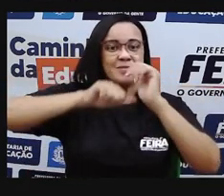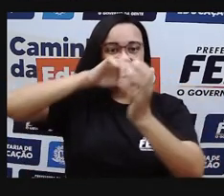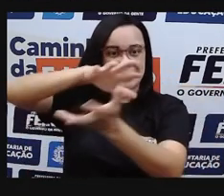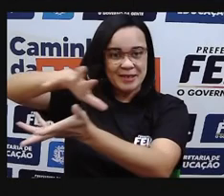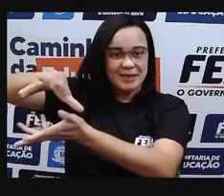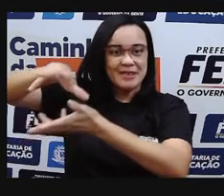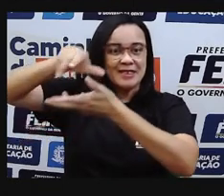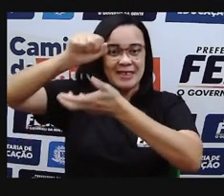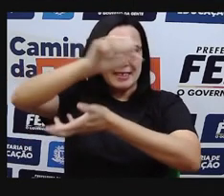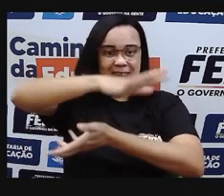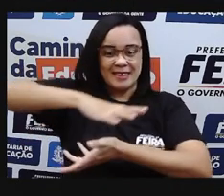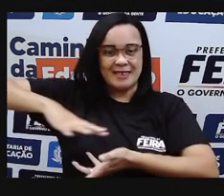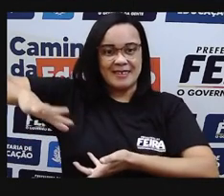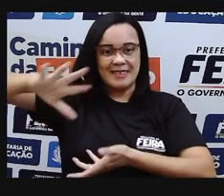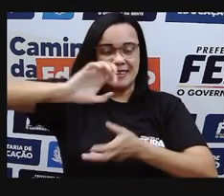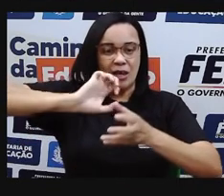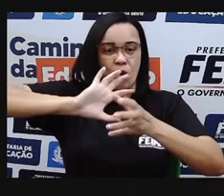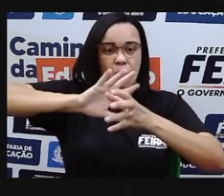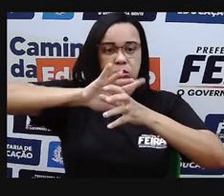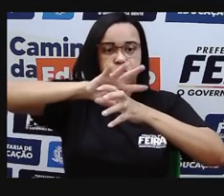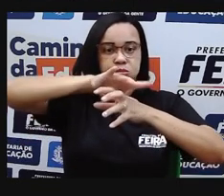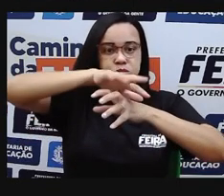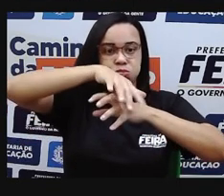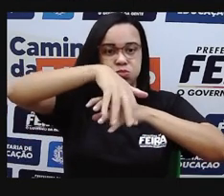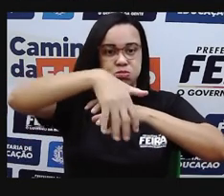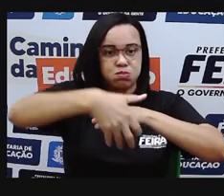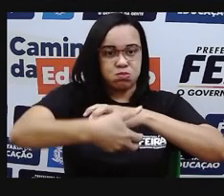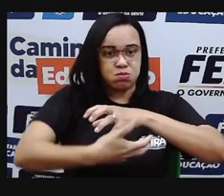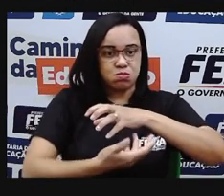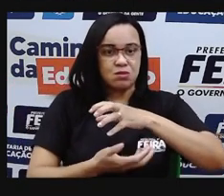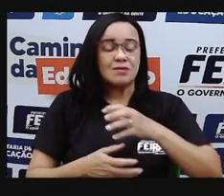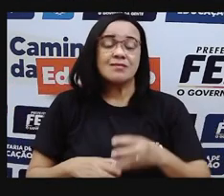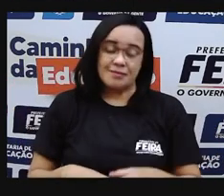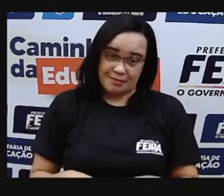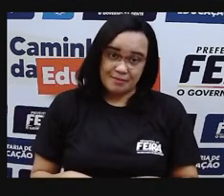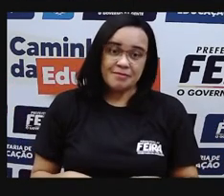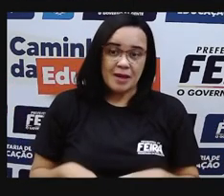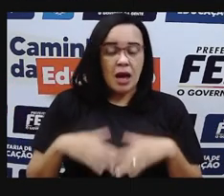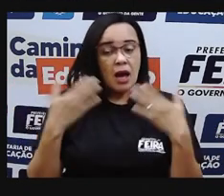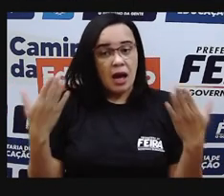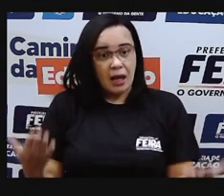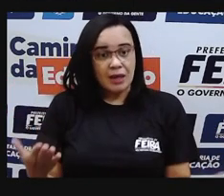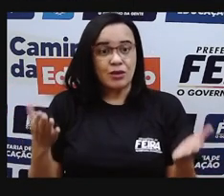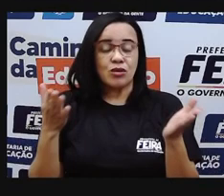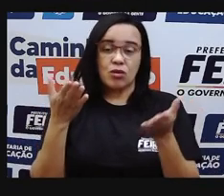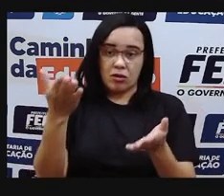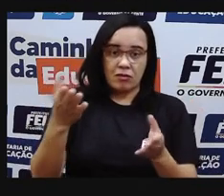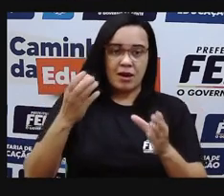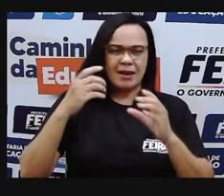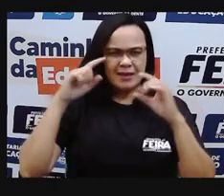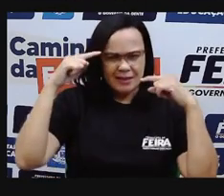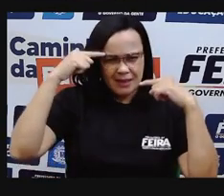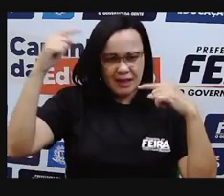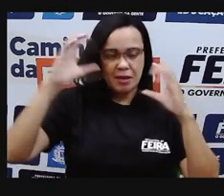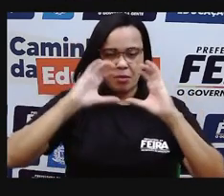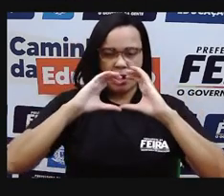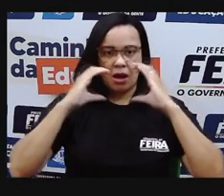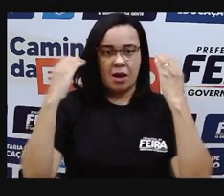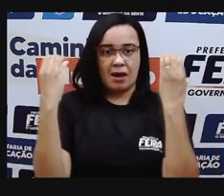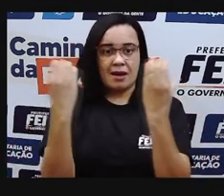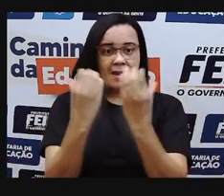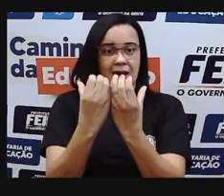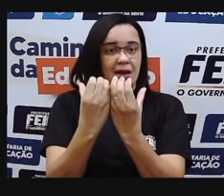na nossa atmosfera. E aí, a gente vai para a nossa camada de ozônio. Então, a gente já fez um spoiler